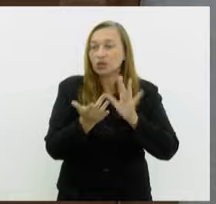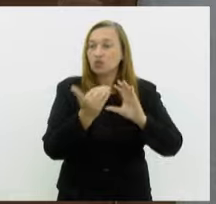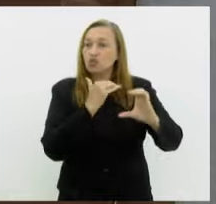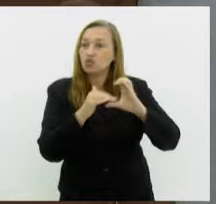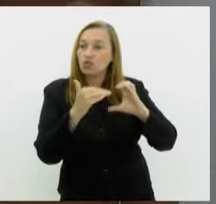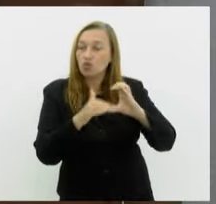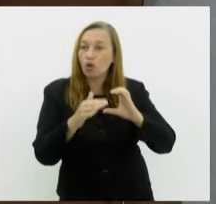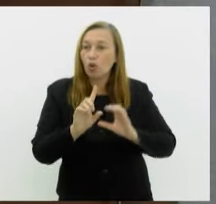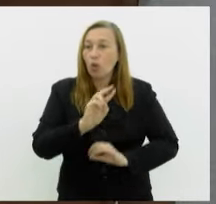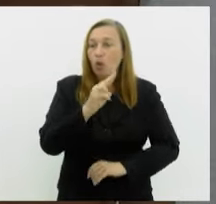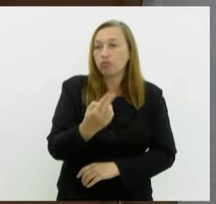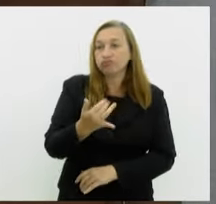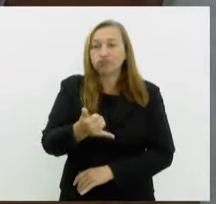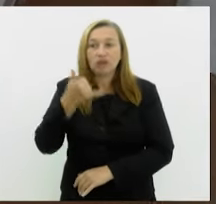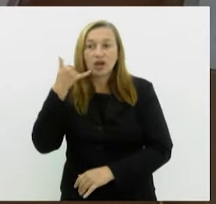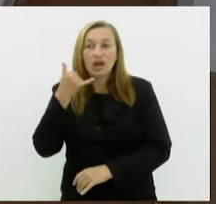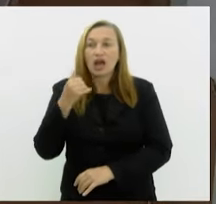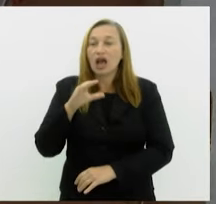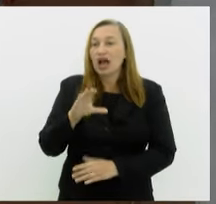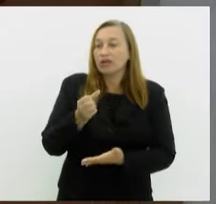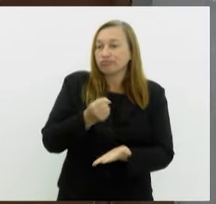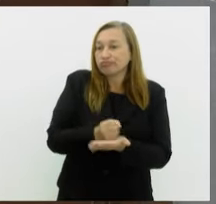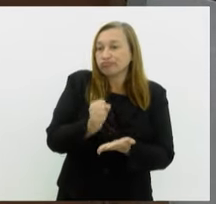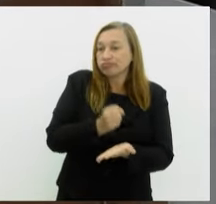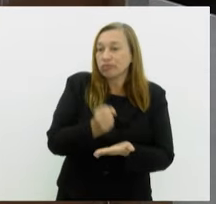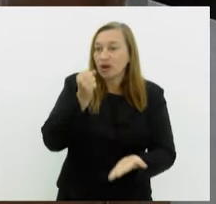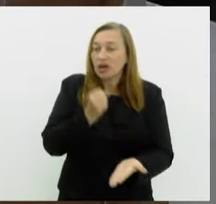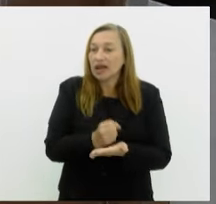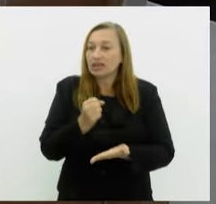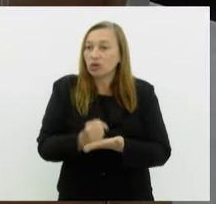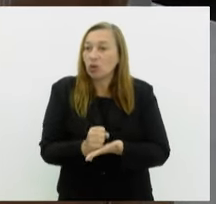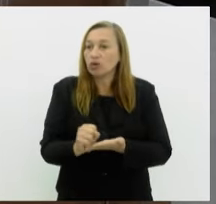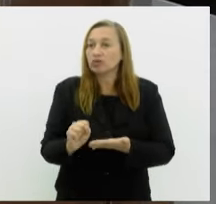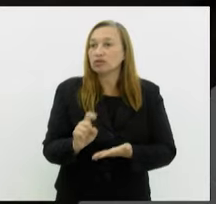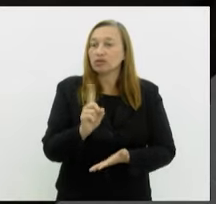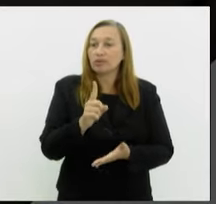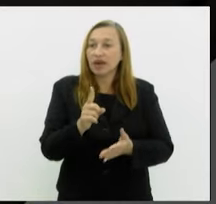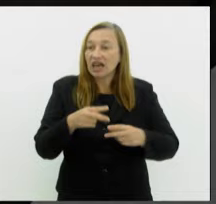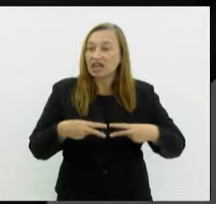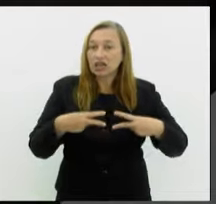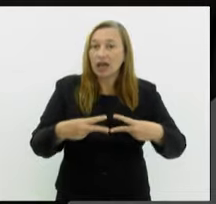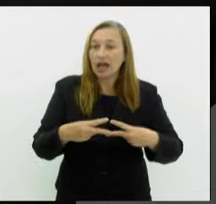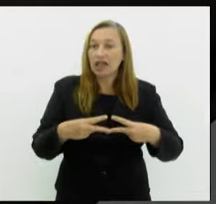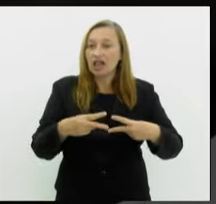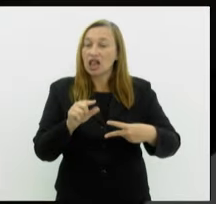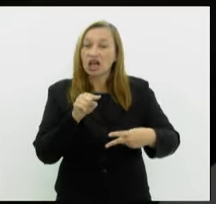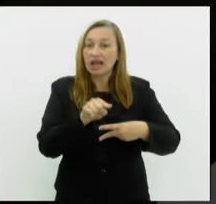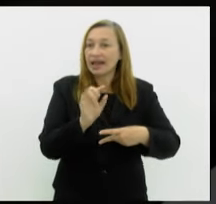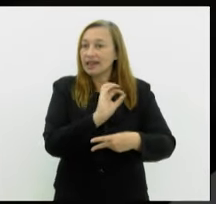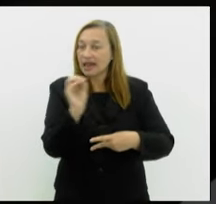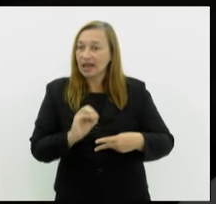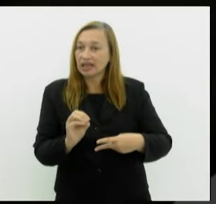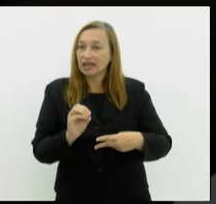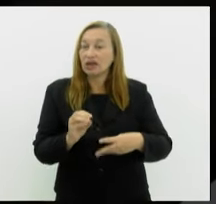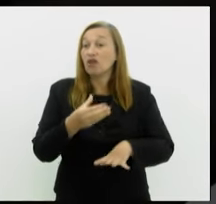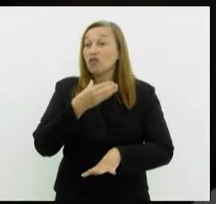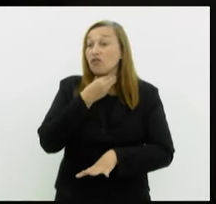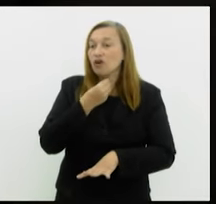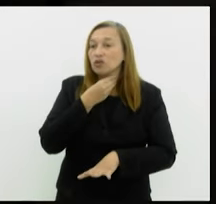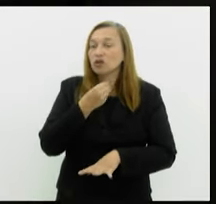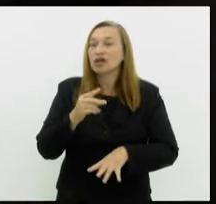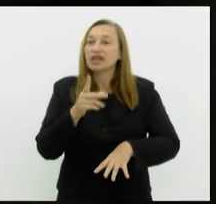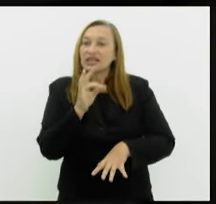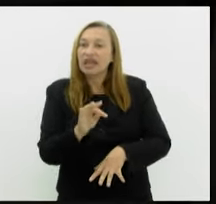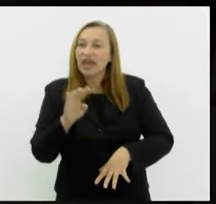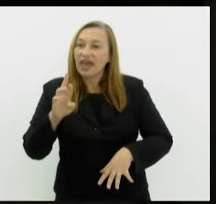cartórios não solicitam que a pessoa clique em nenhum link para evitar fraudes. Para estimular a participação, o TRE do Rio